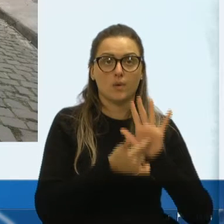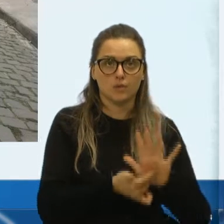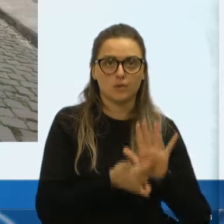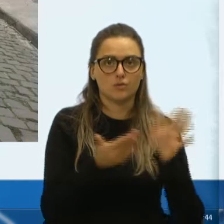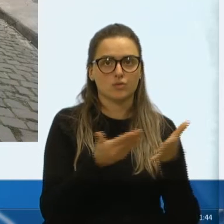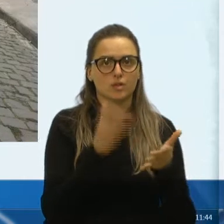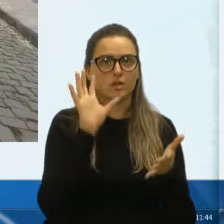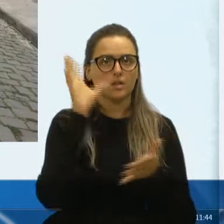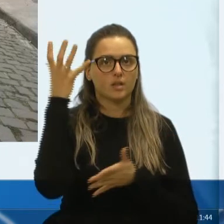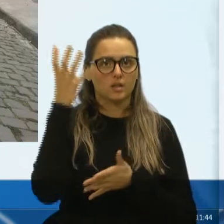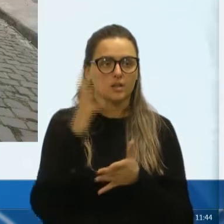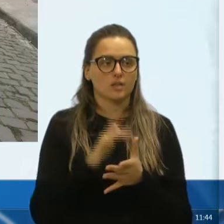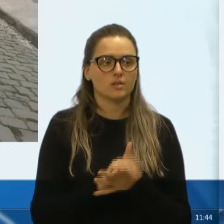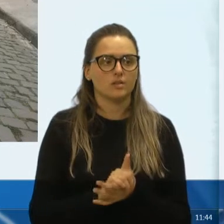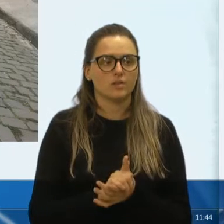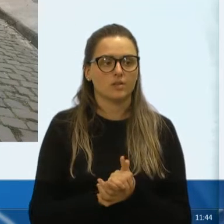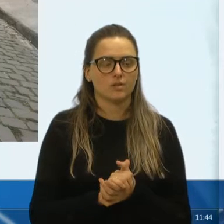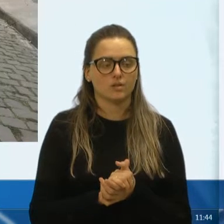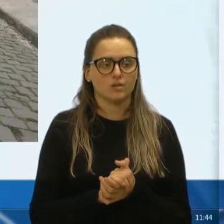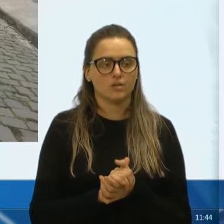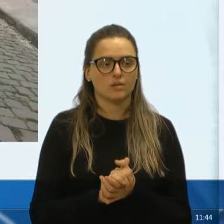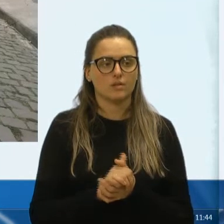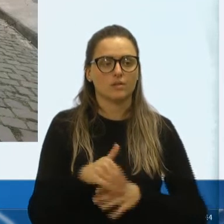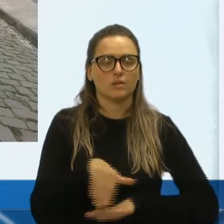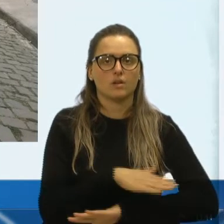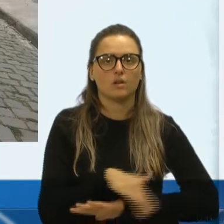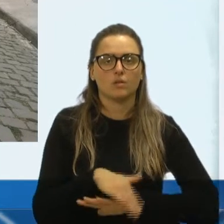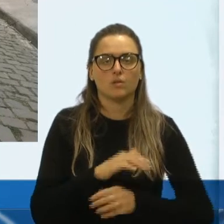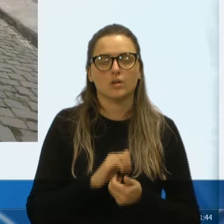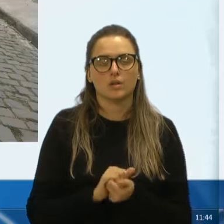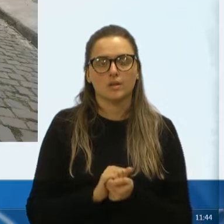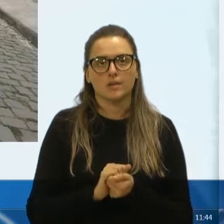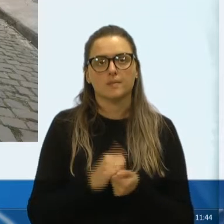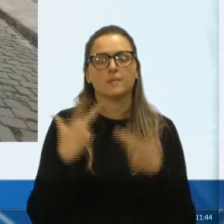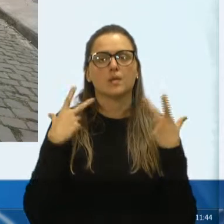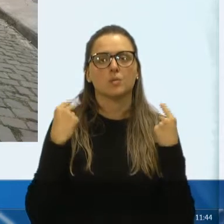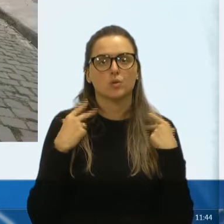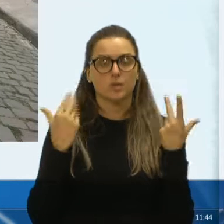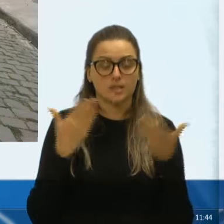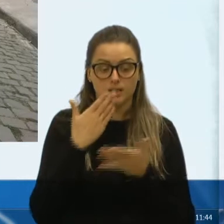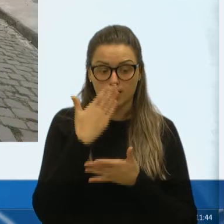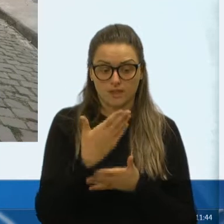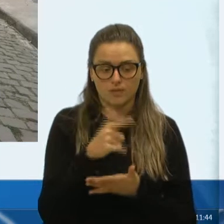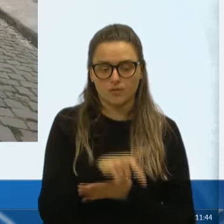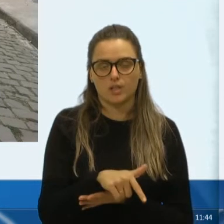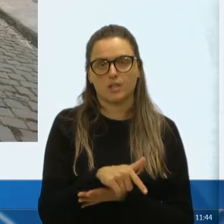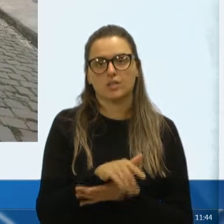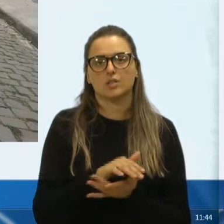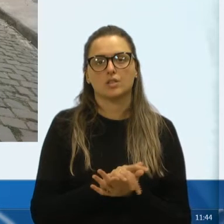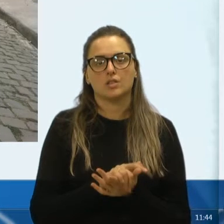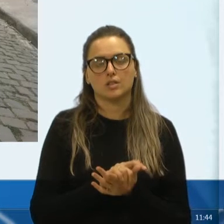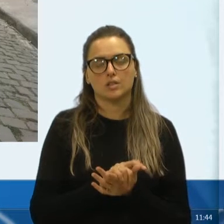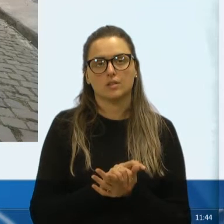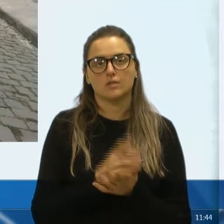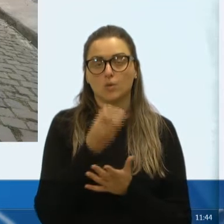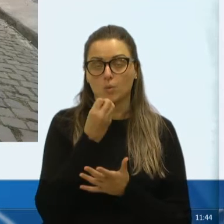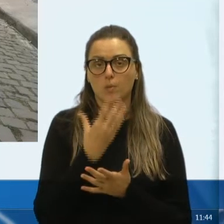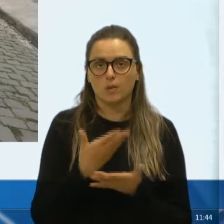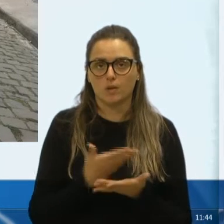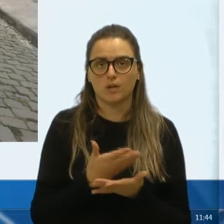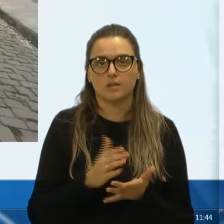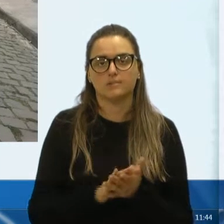resolveu o problema, dos usuários dessa rua, os veículos, motoristas que ali passam, ficou, muito, muito bom,